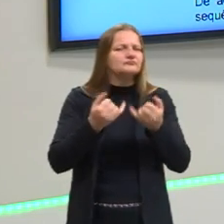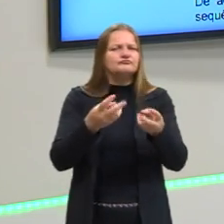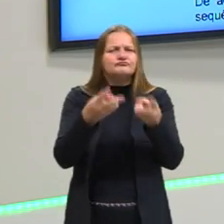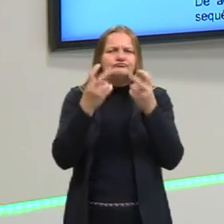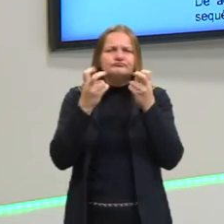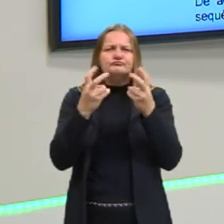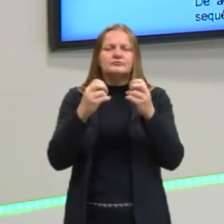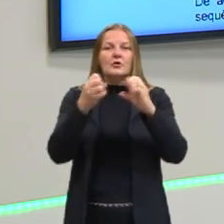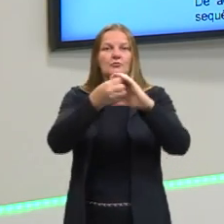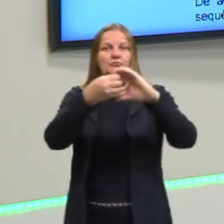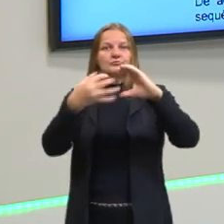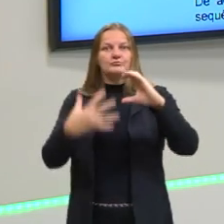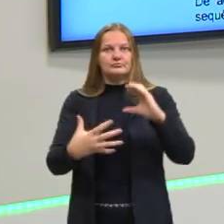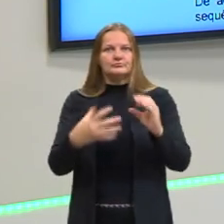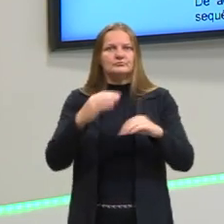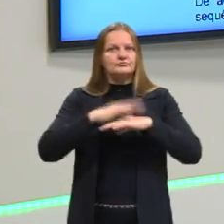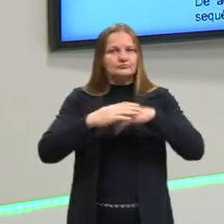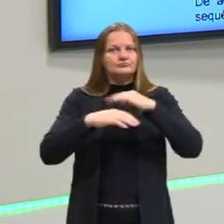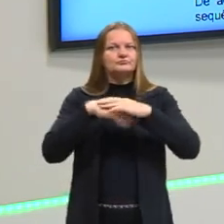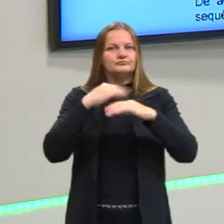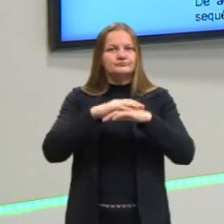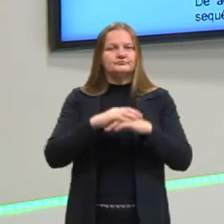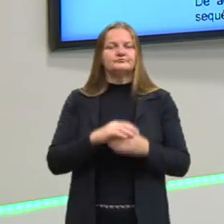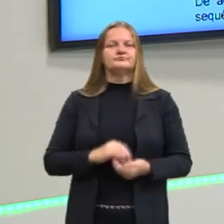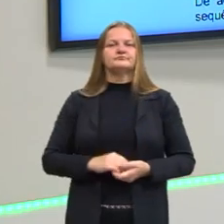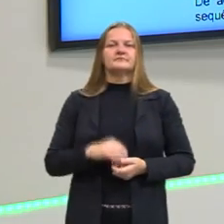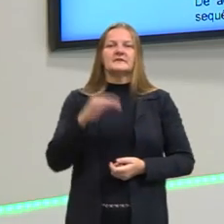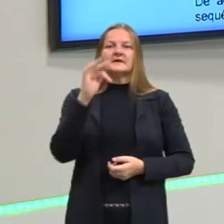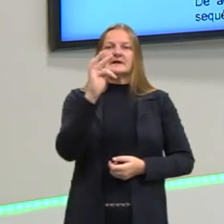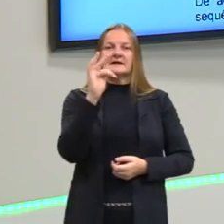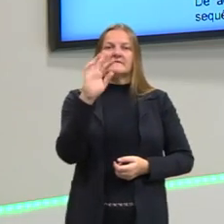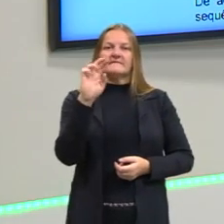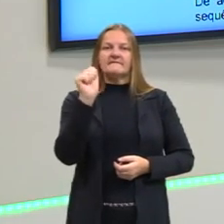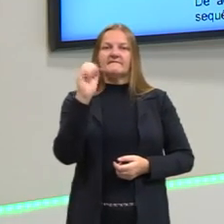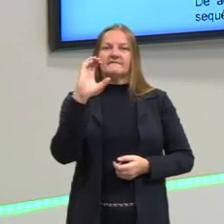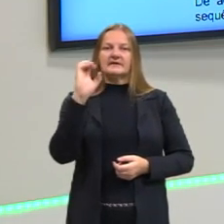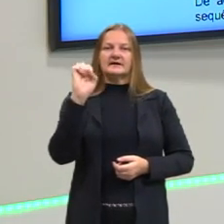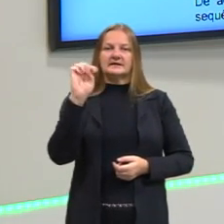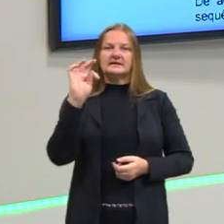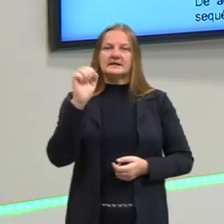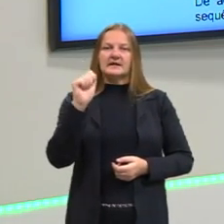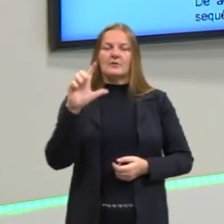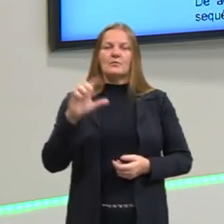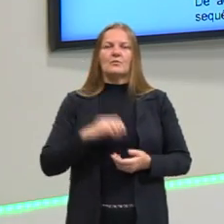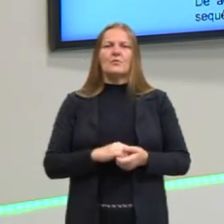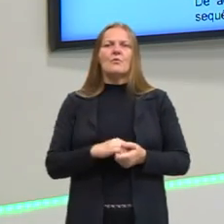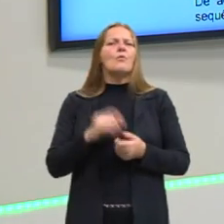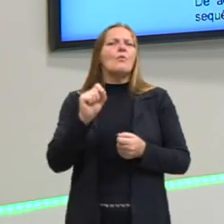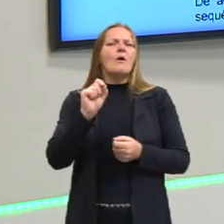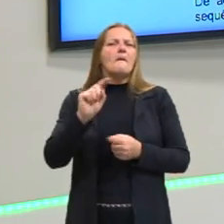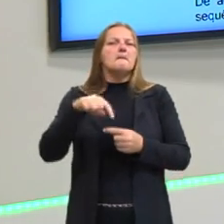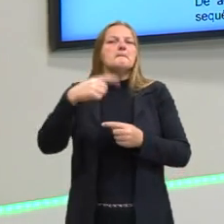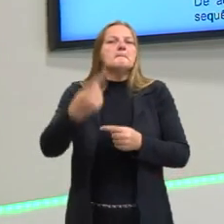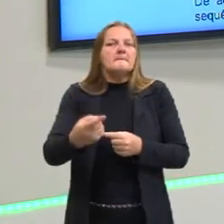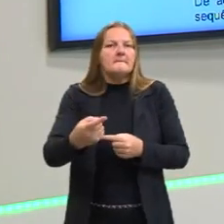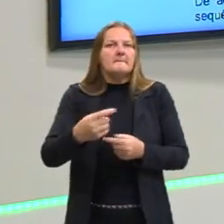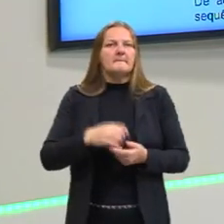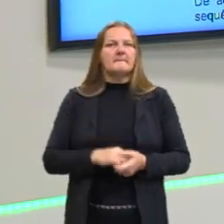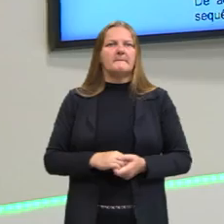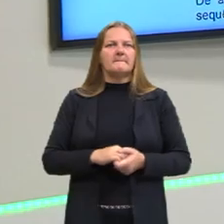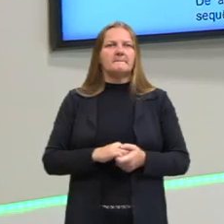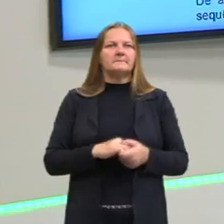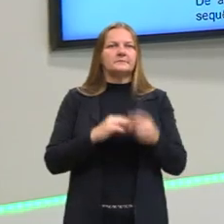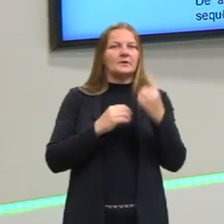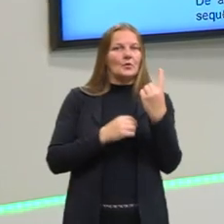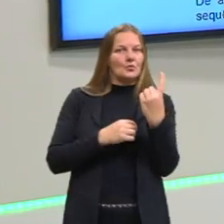características de construção de fractais, como que a gente deduz, então, qual é a próxima figura? Retomando, olhando para a